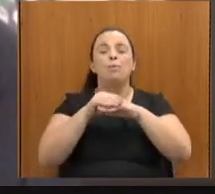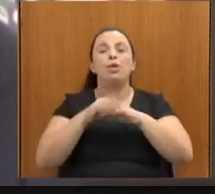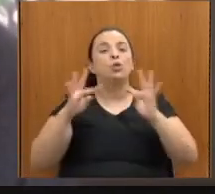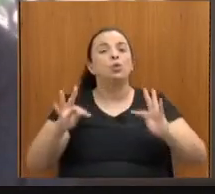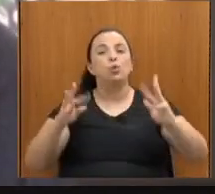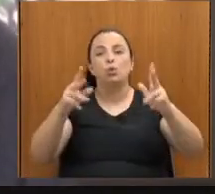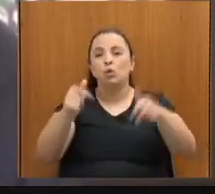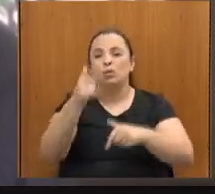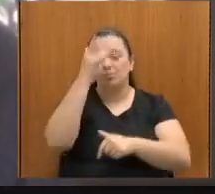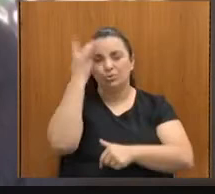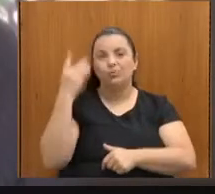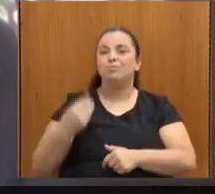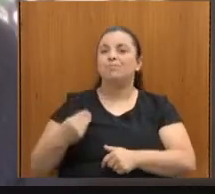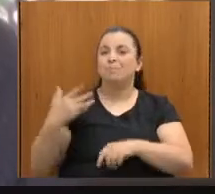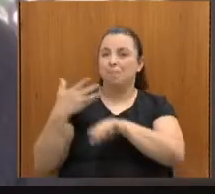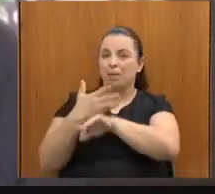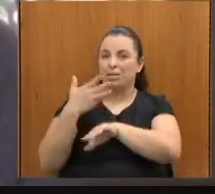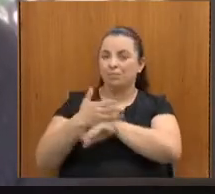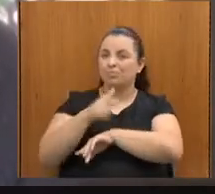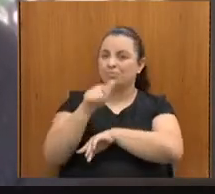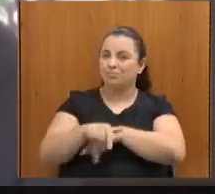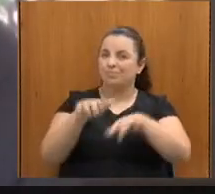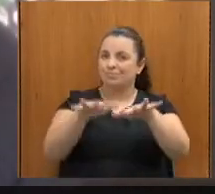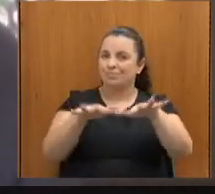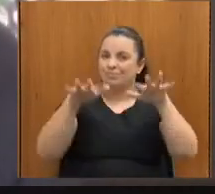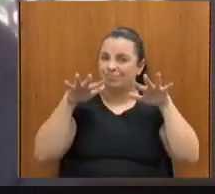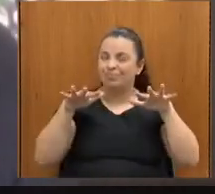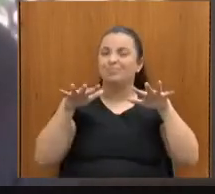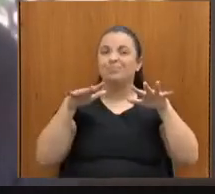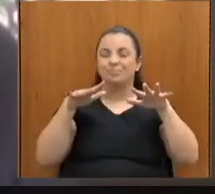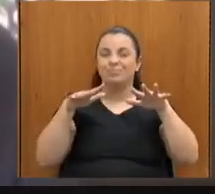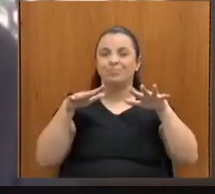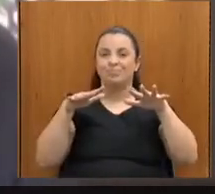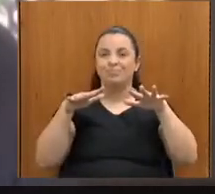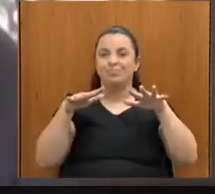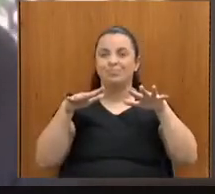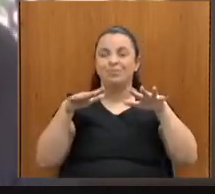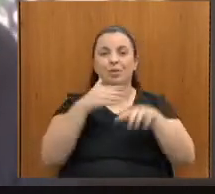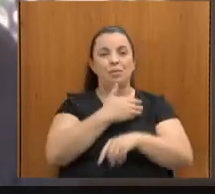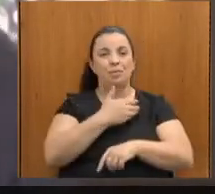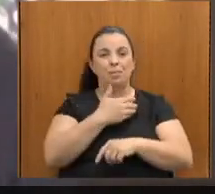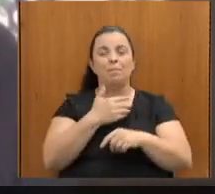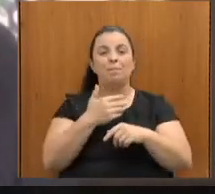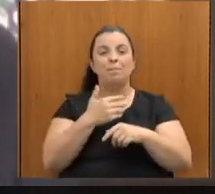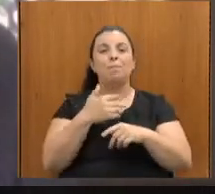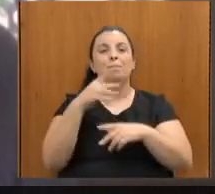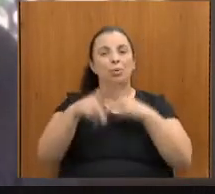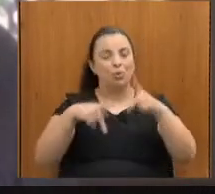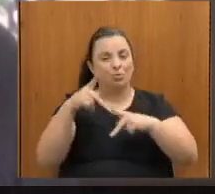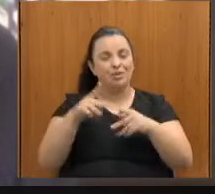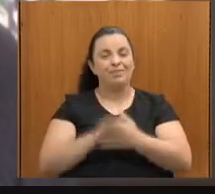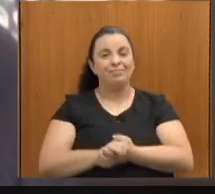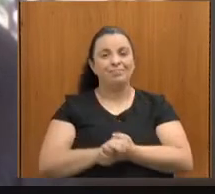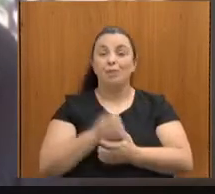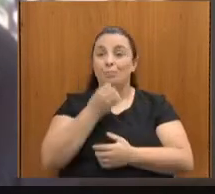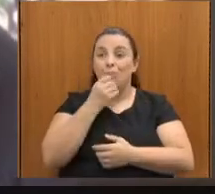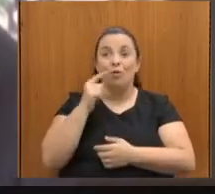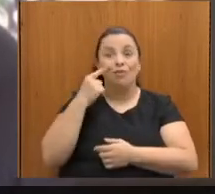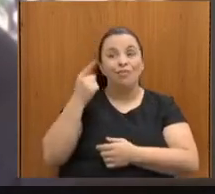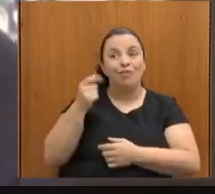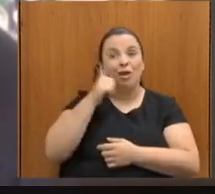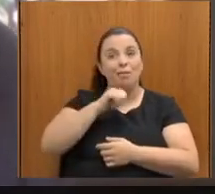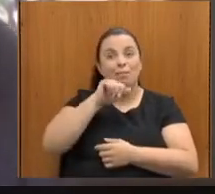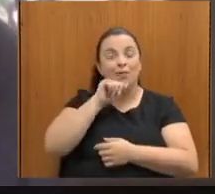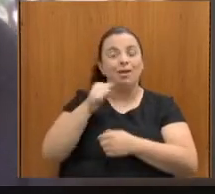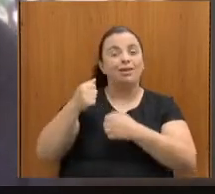pública, né? É muito bom ver a fala de uma mãe presente também aí, junto, né, com o